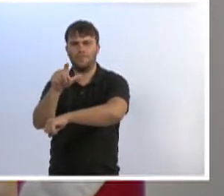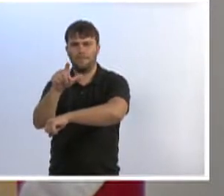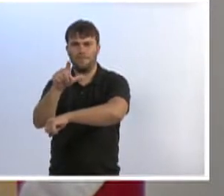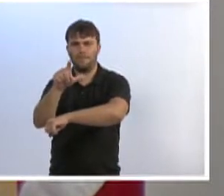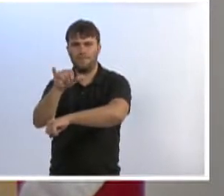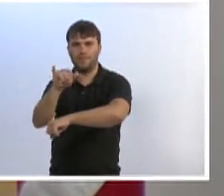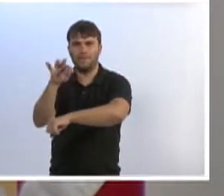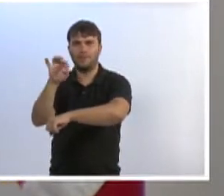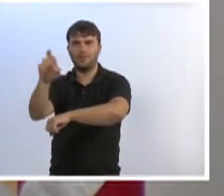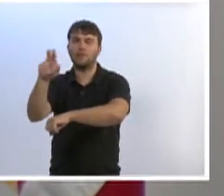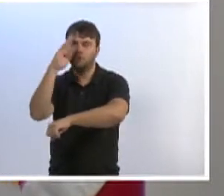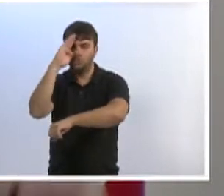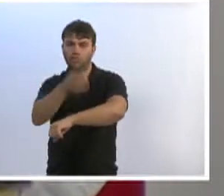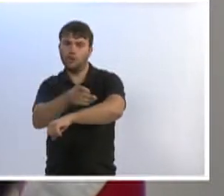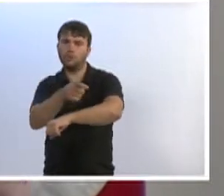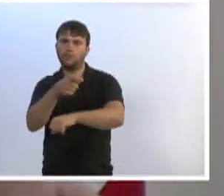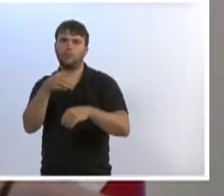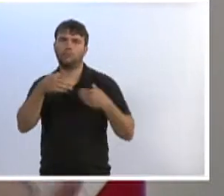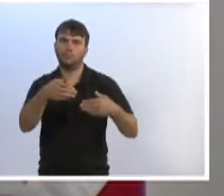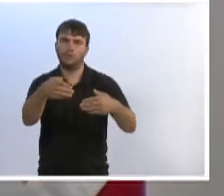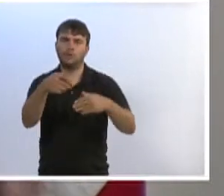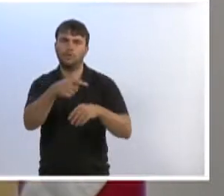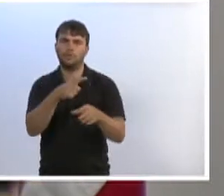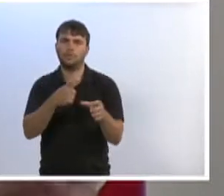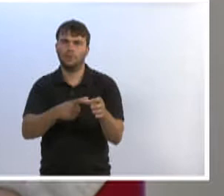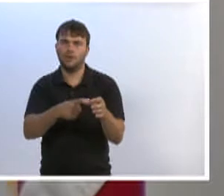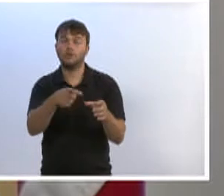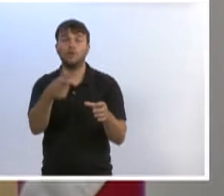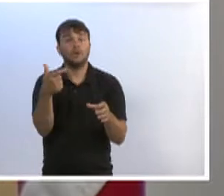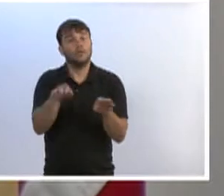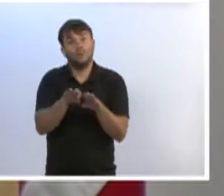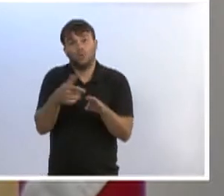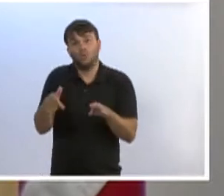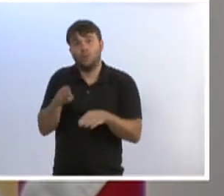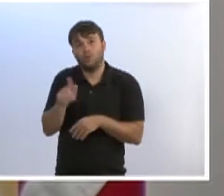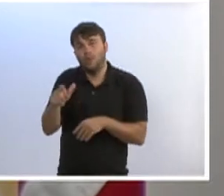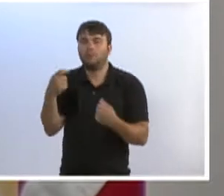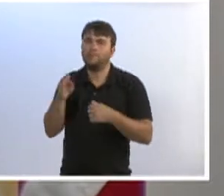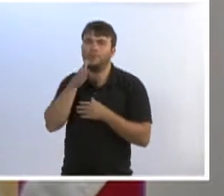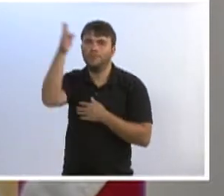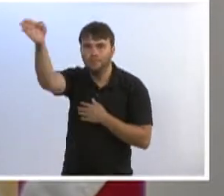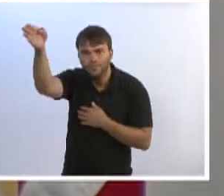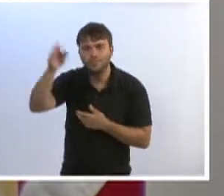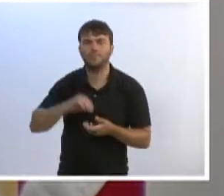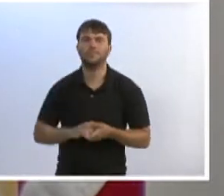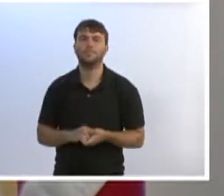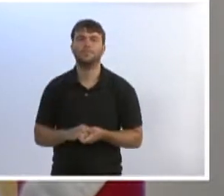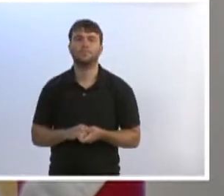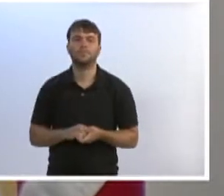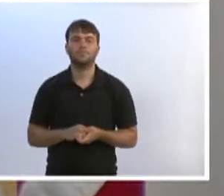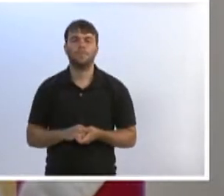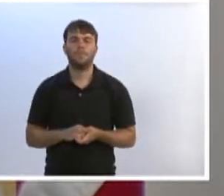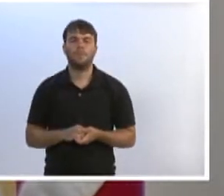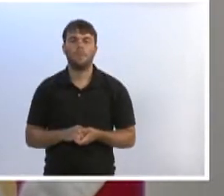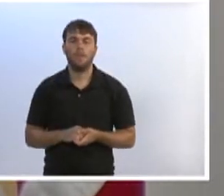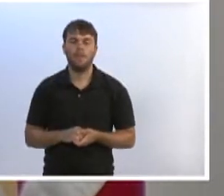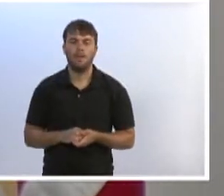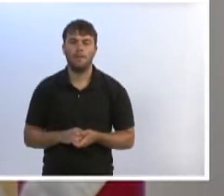direto ao Ministério das Cidades. O Ministério das Cidades também não tem em Blumenau, é necessário fazer por lá. Também a questão